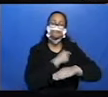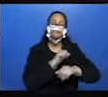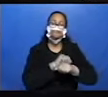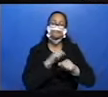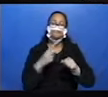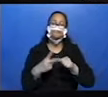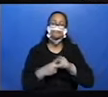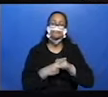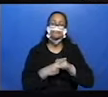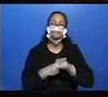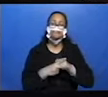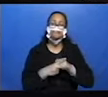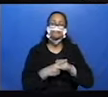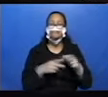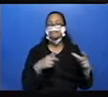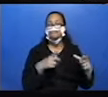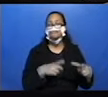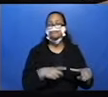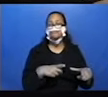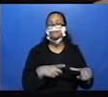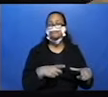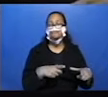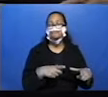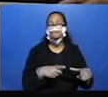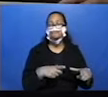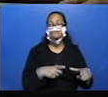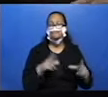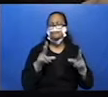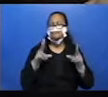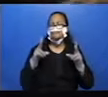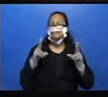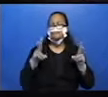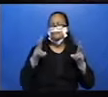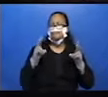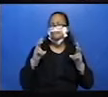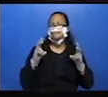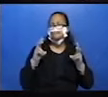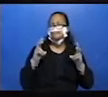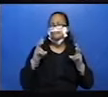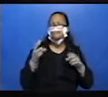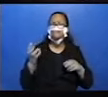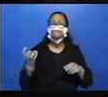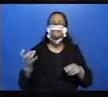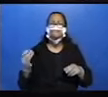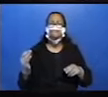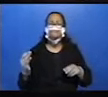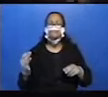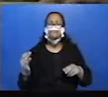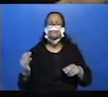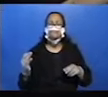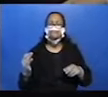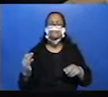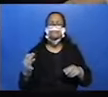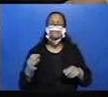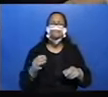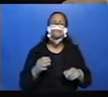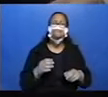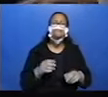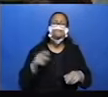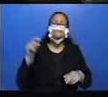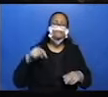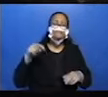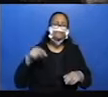advérbio de lugar. Perceberam quantas de cada um? Olha só. Aqui, depois